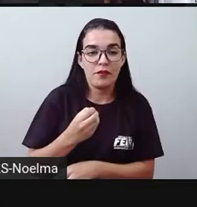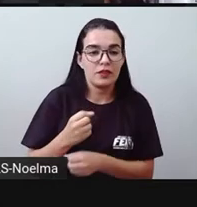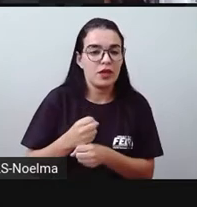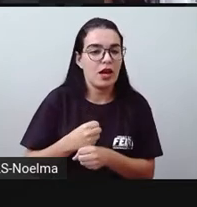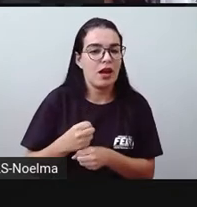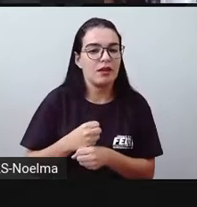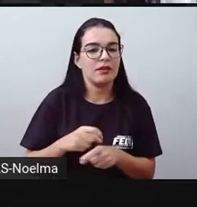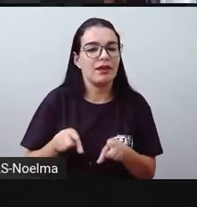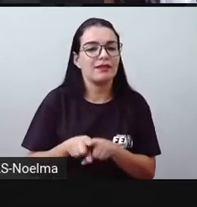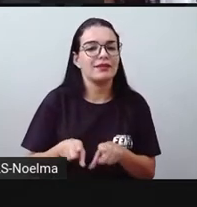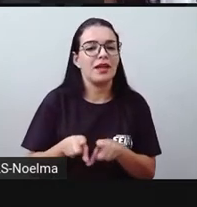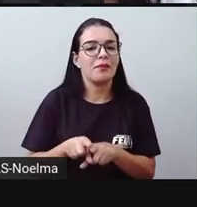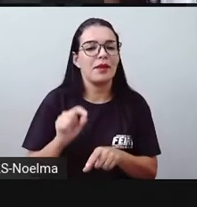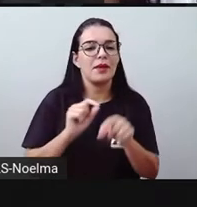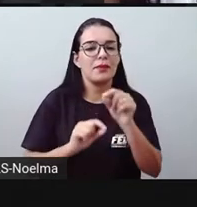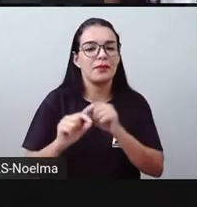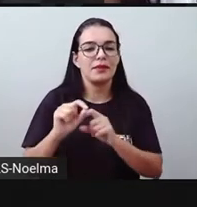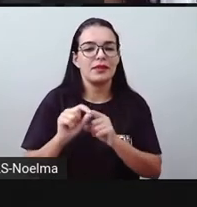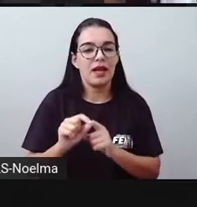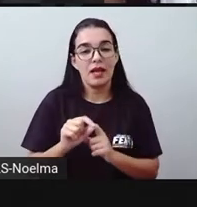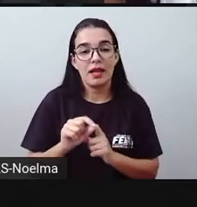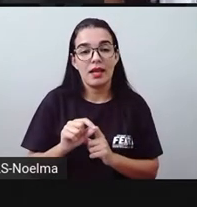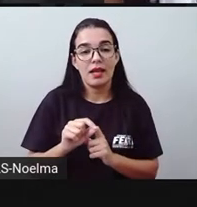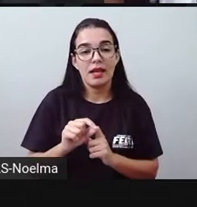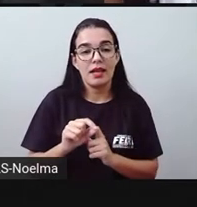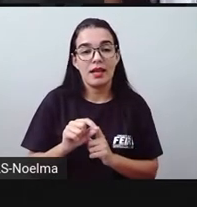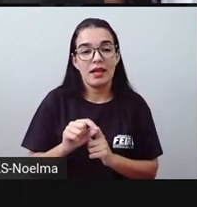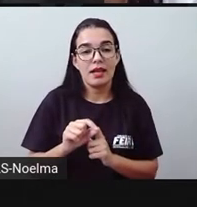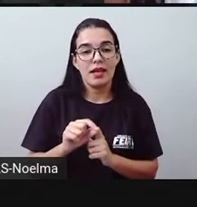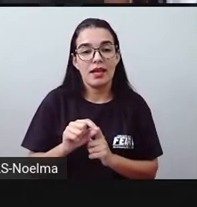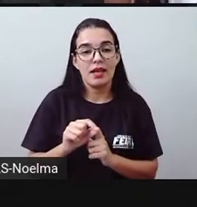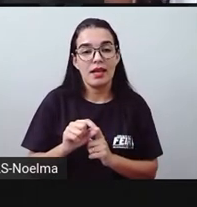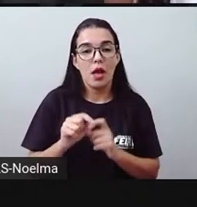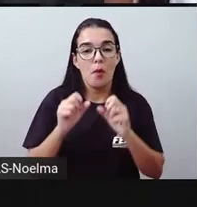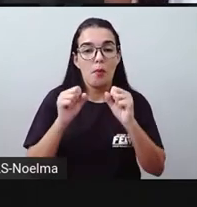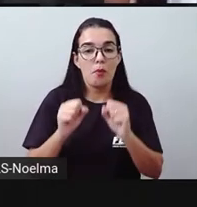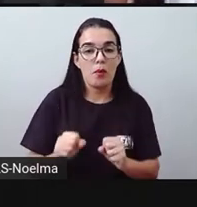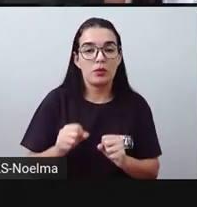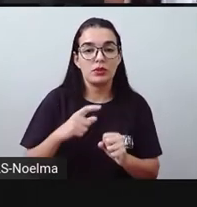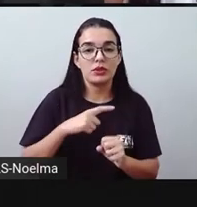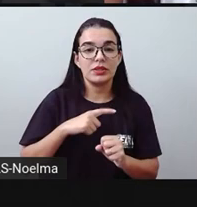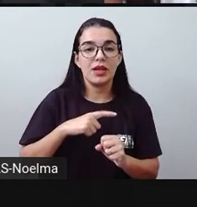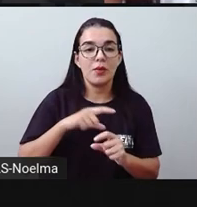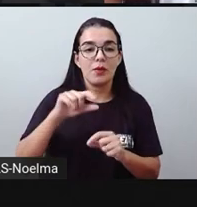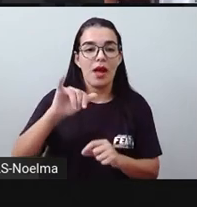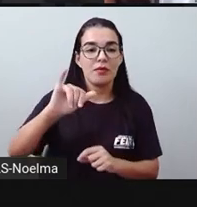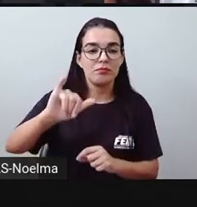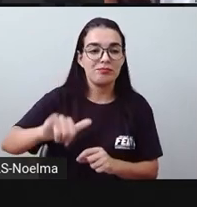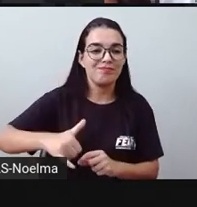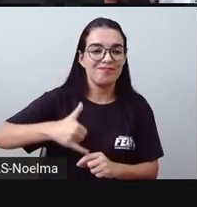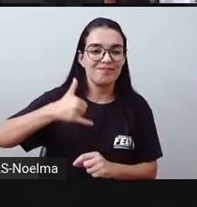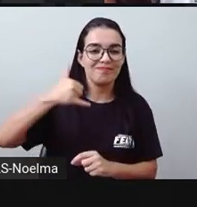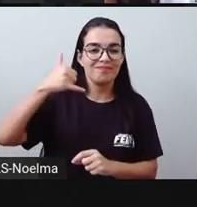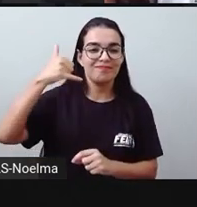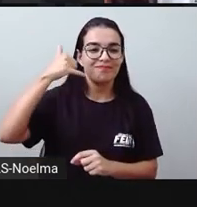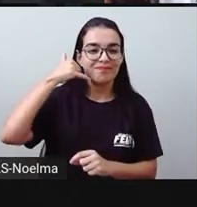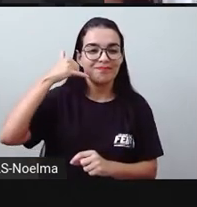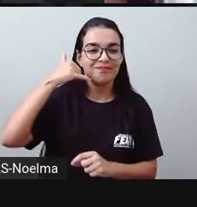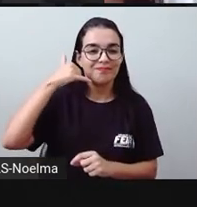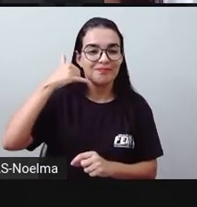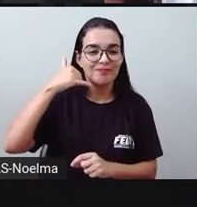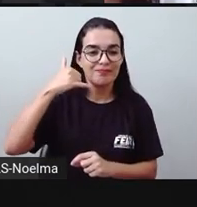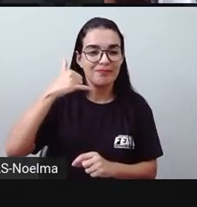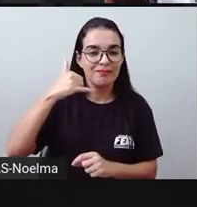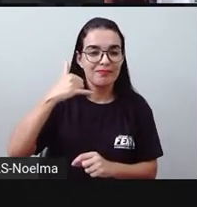do cabo submarino telegráfico entre a América do Sul e a Europa. Então,